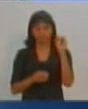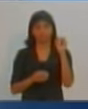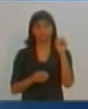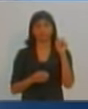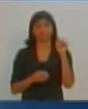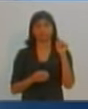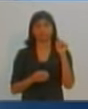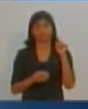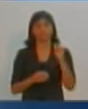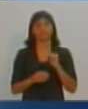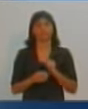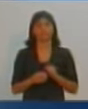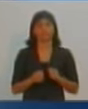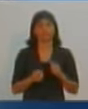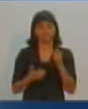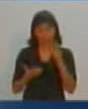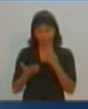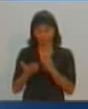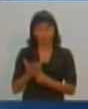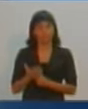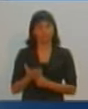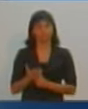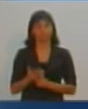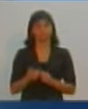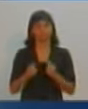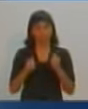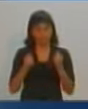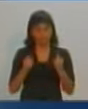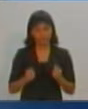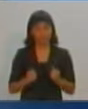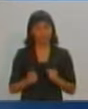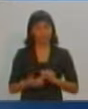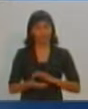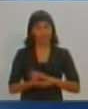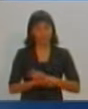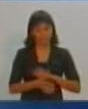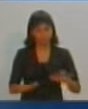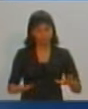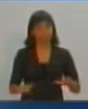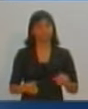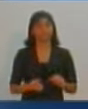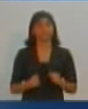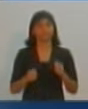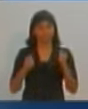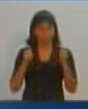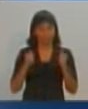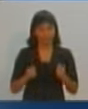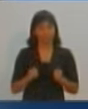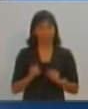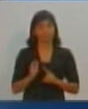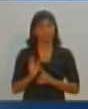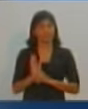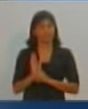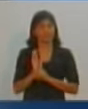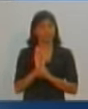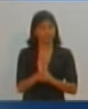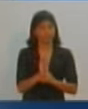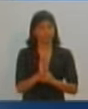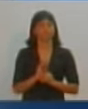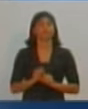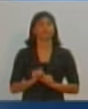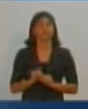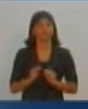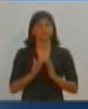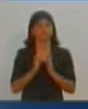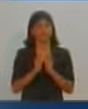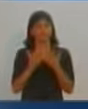primei pela legalidade, sempre combati a corrupção, sempre defendi os interesses dos mais